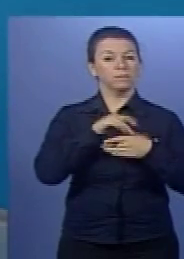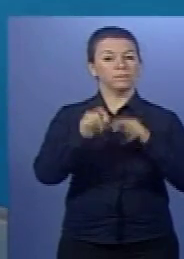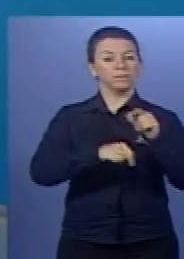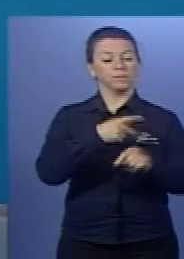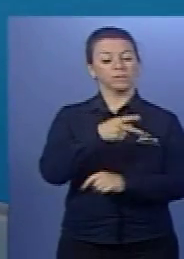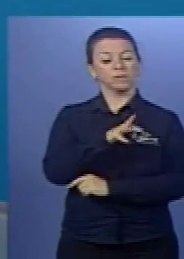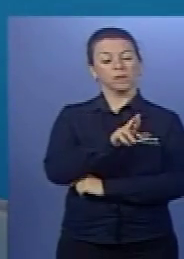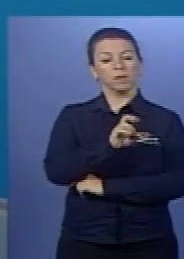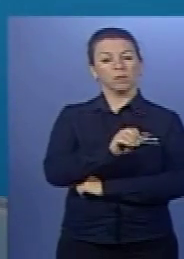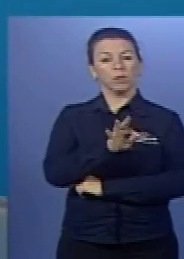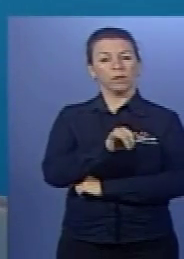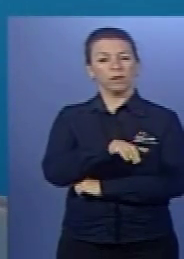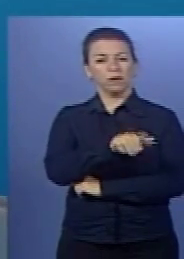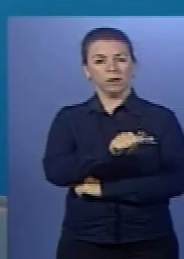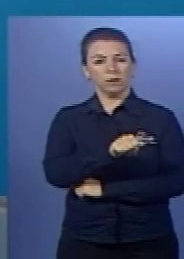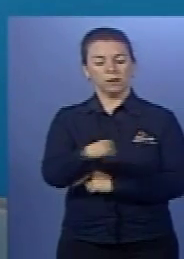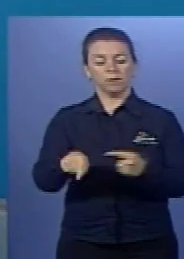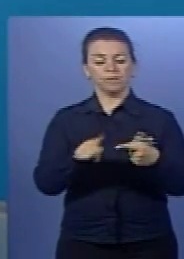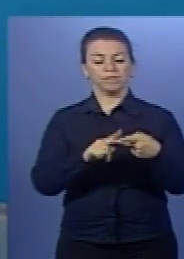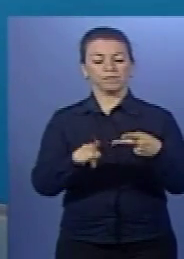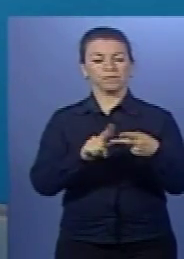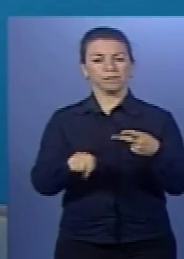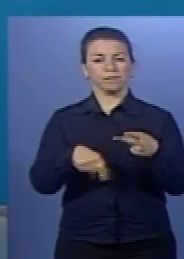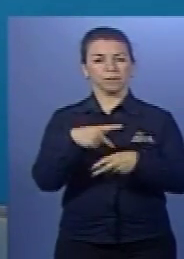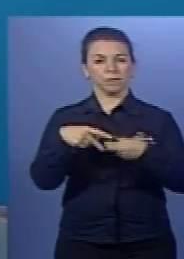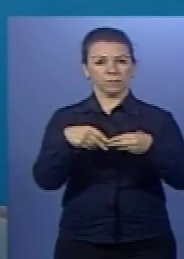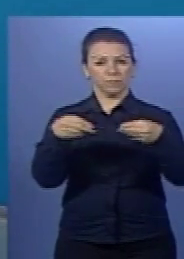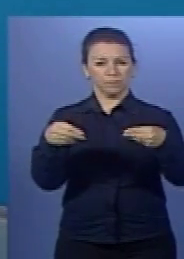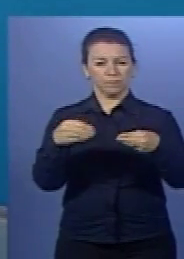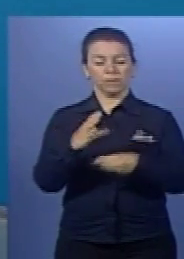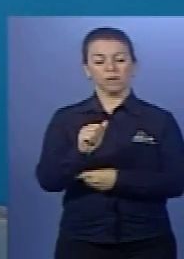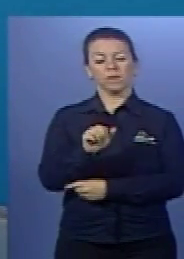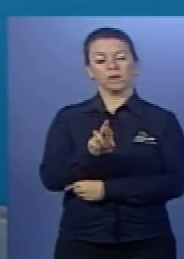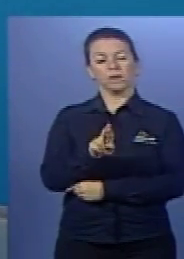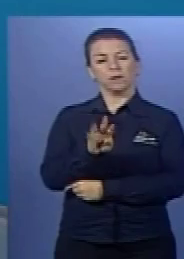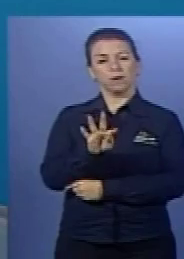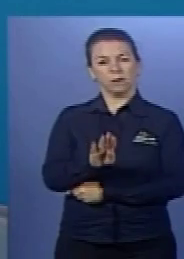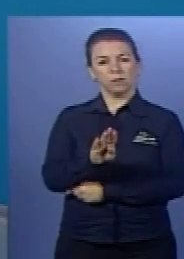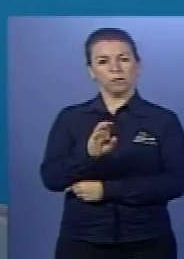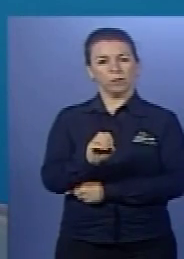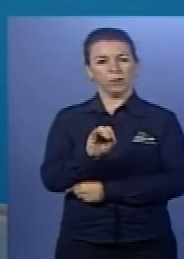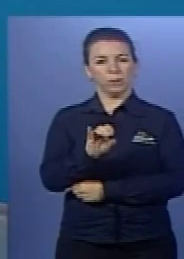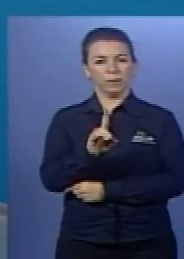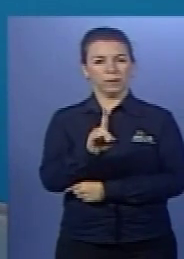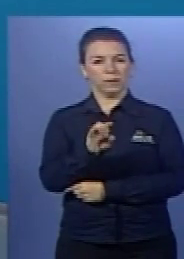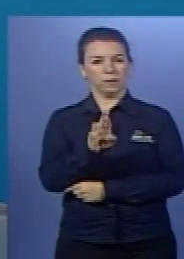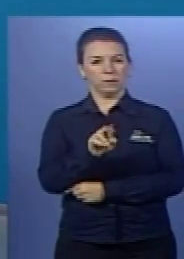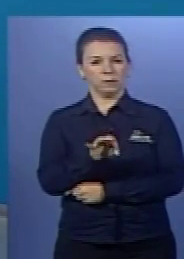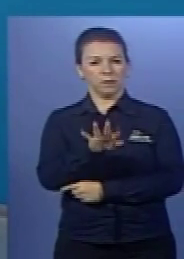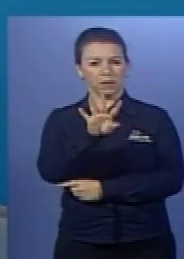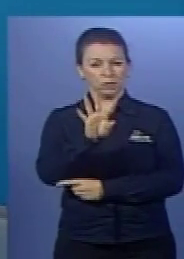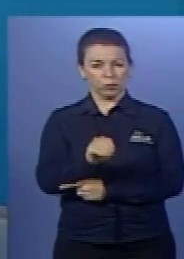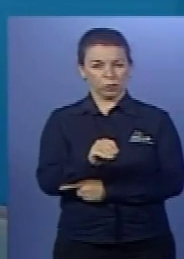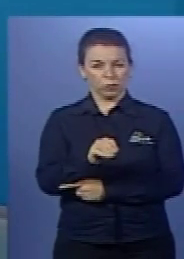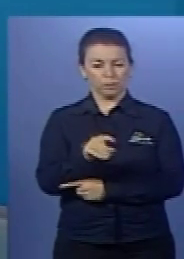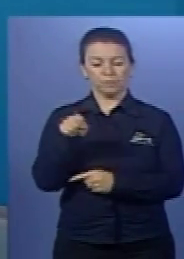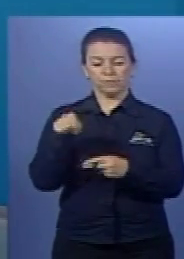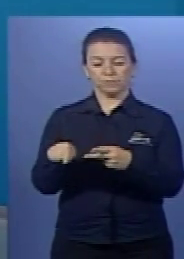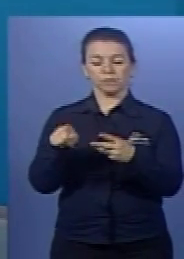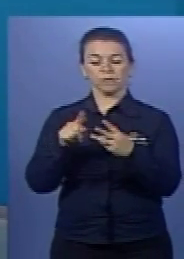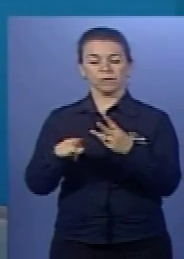Proteína. Tubo 2, tá o que? Macarrão. Carboidrato. Tubo 3, banha. Banha